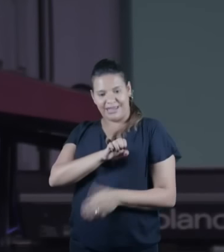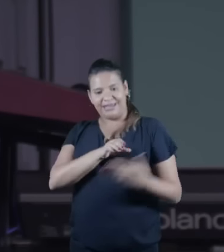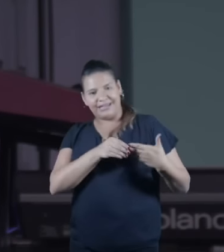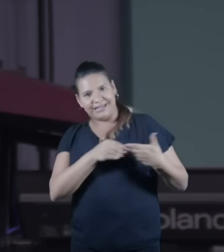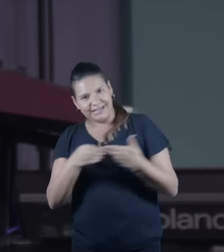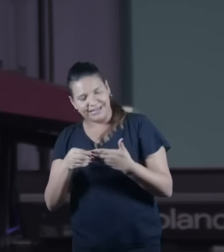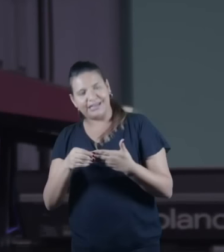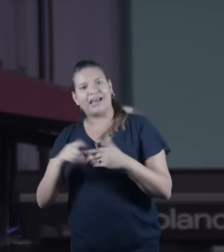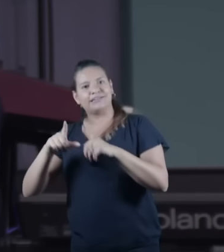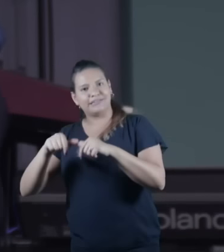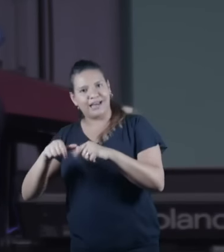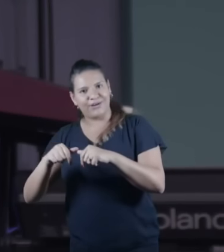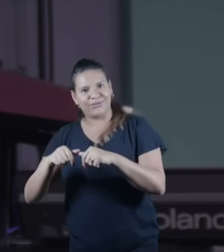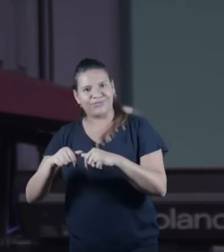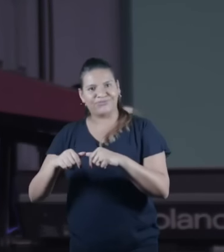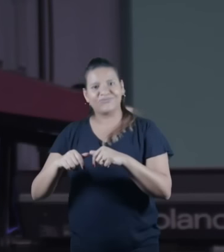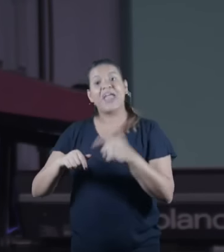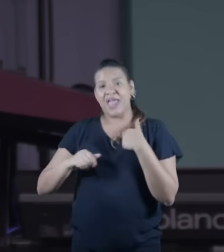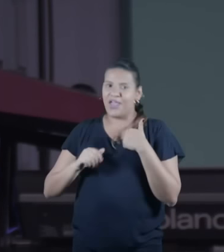sigo né